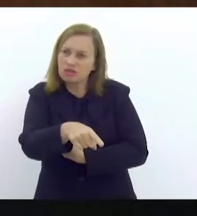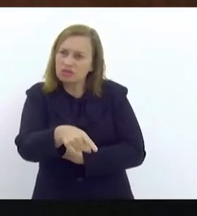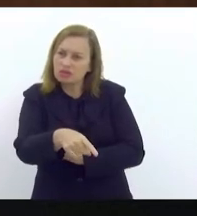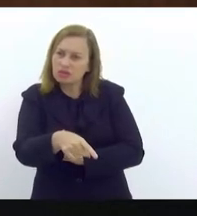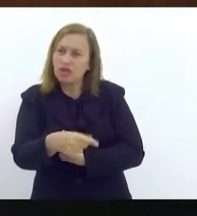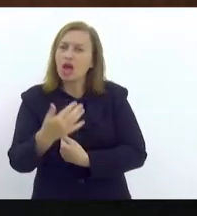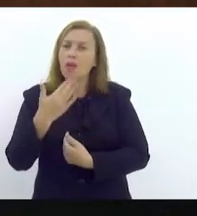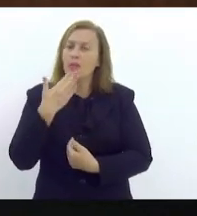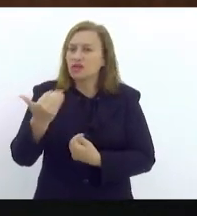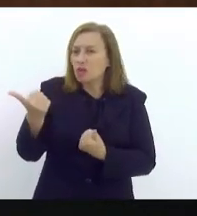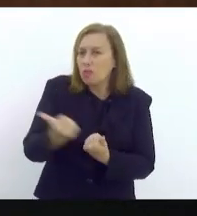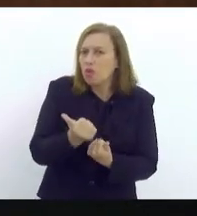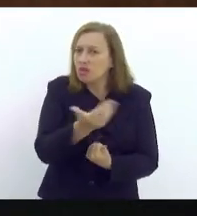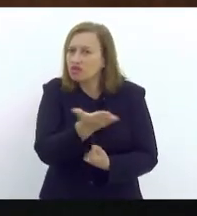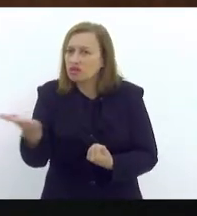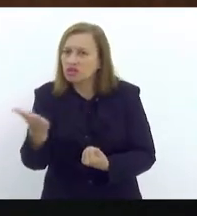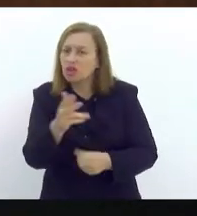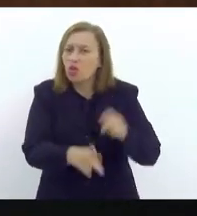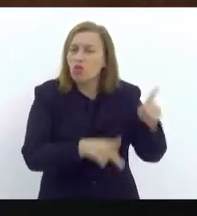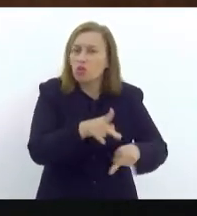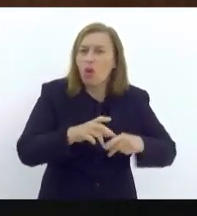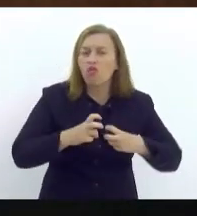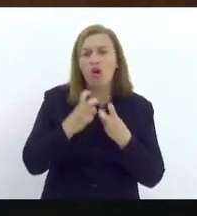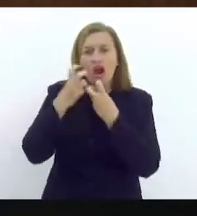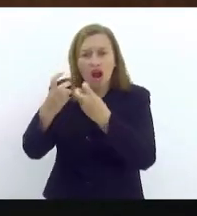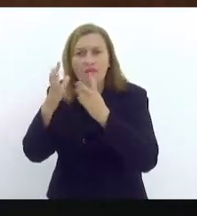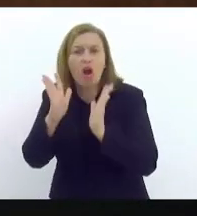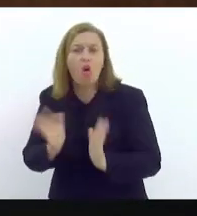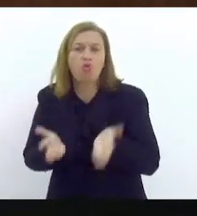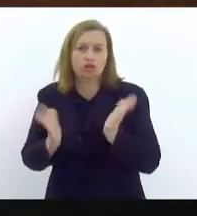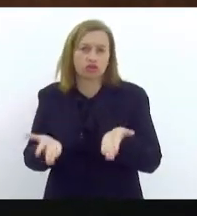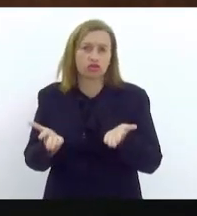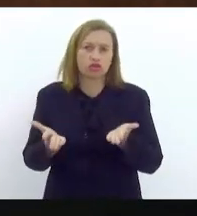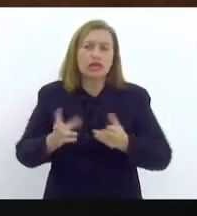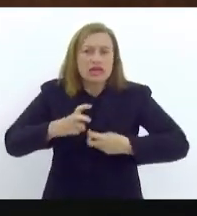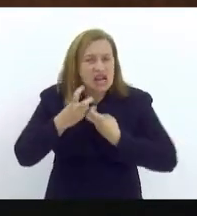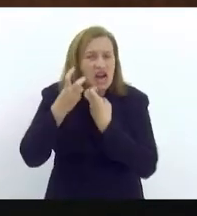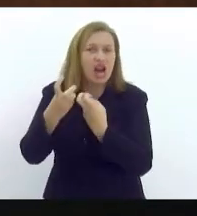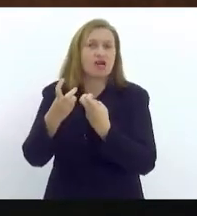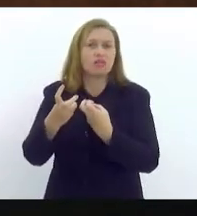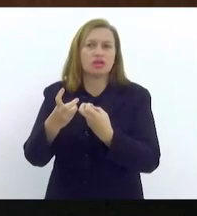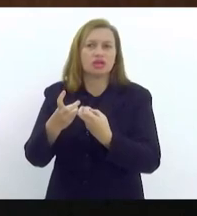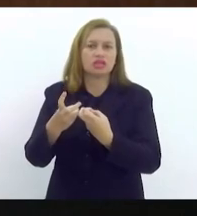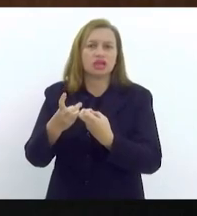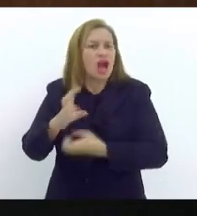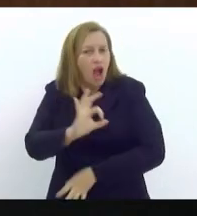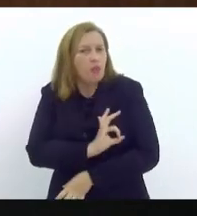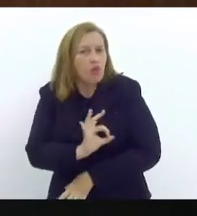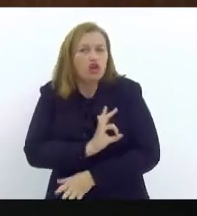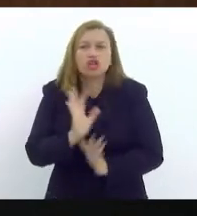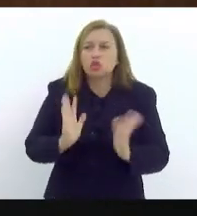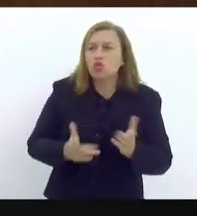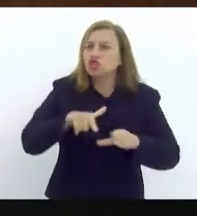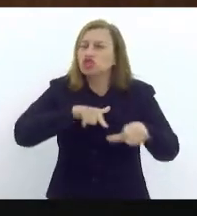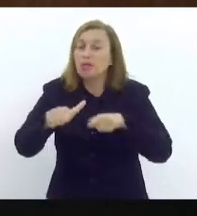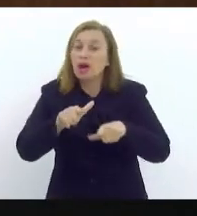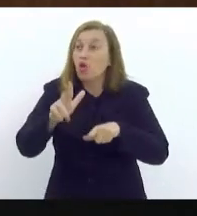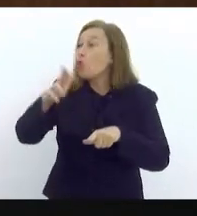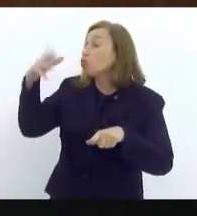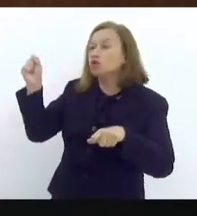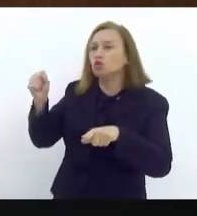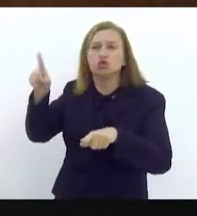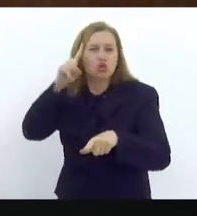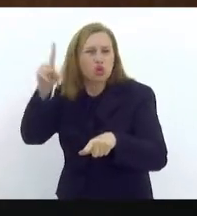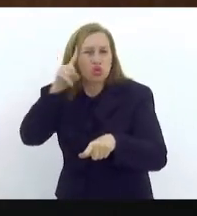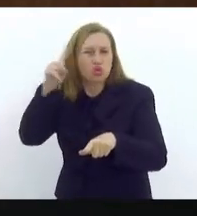apoio a todos vocês, a população clama hoje, clama, a polícia hoje trabalha como nunca, todos